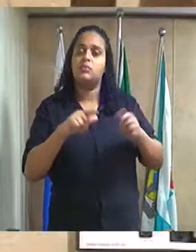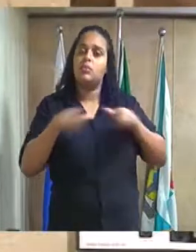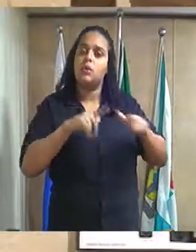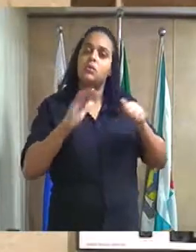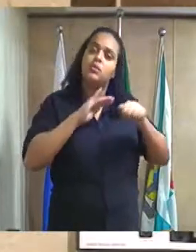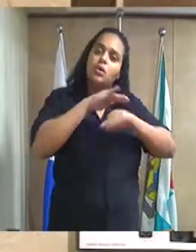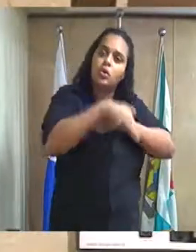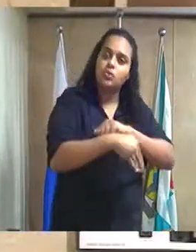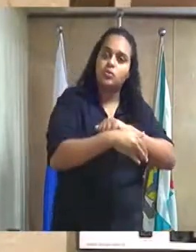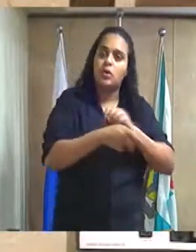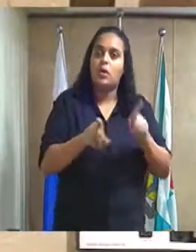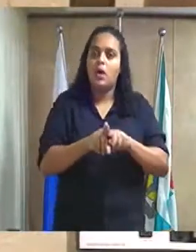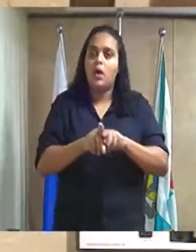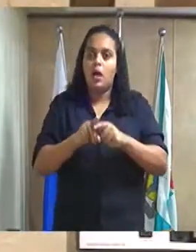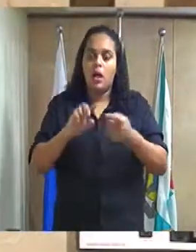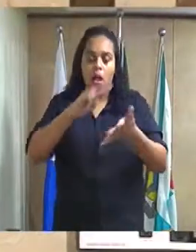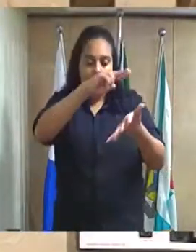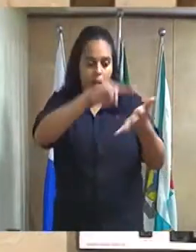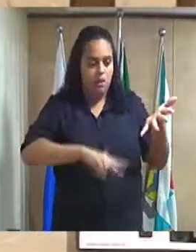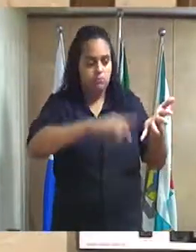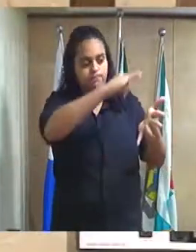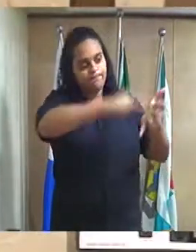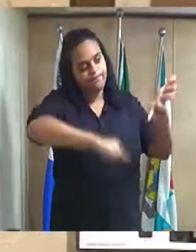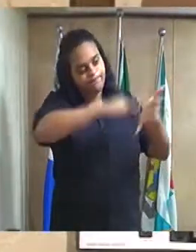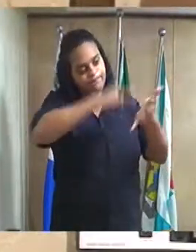para fazer a leitura do expediente.